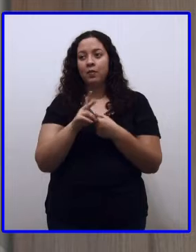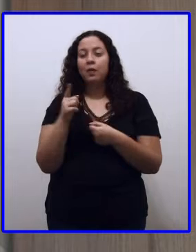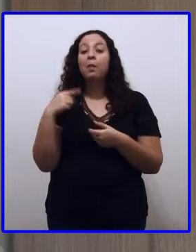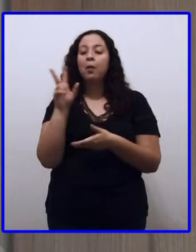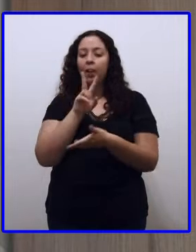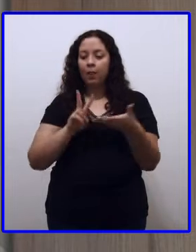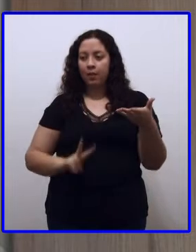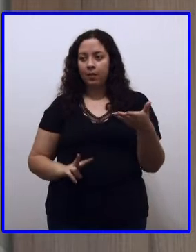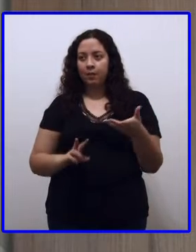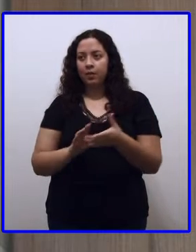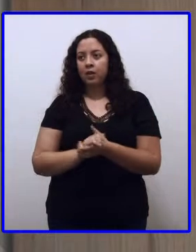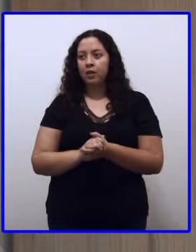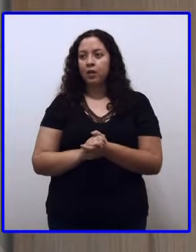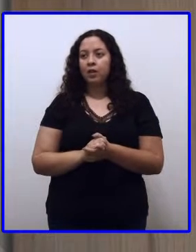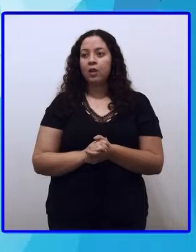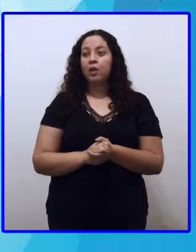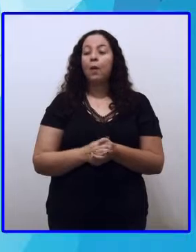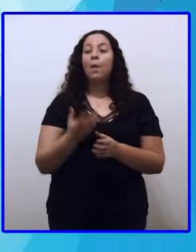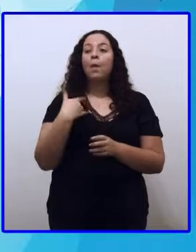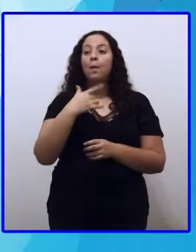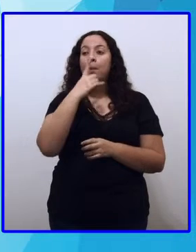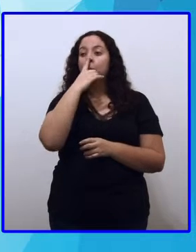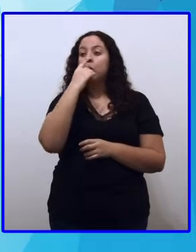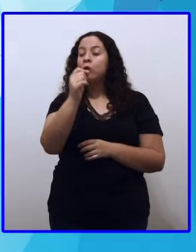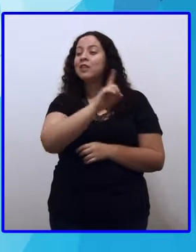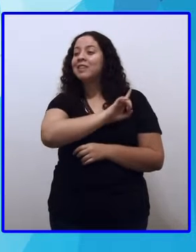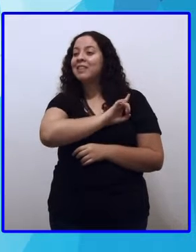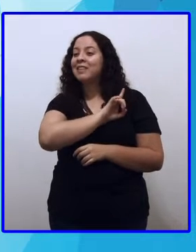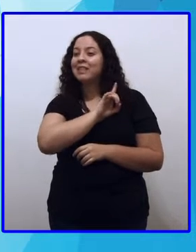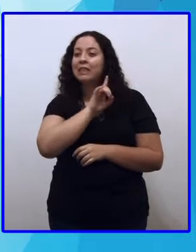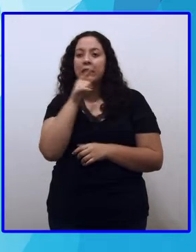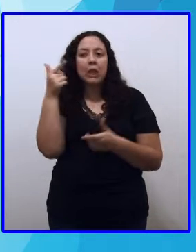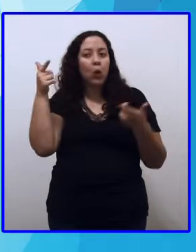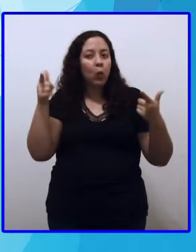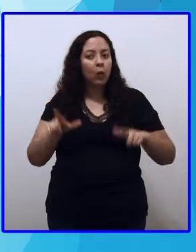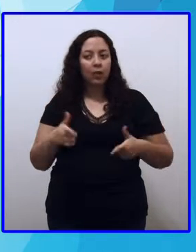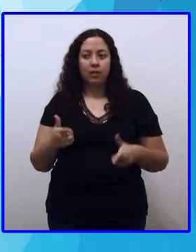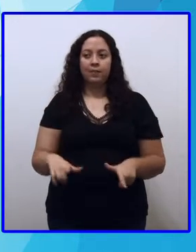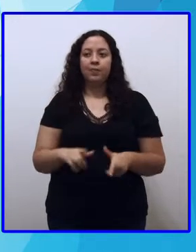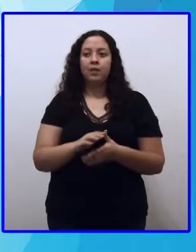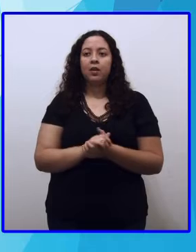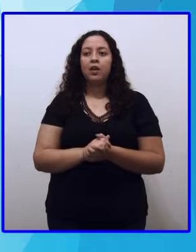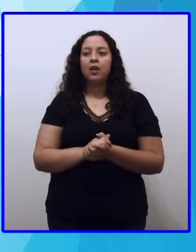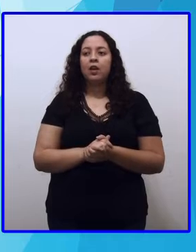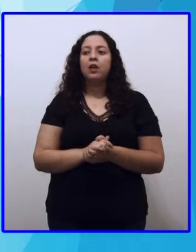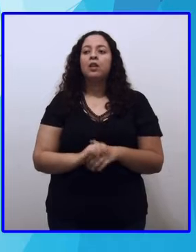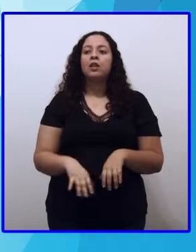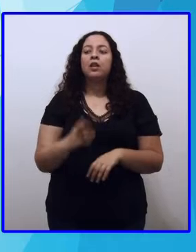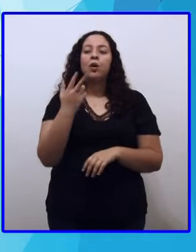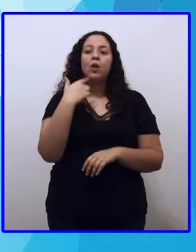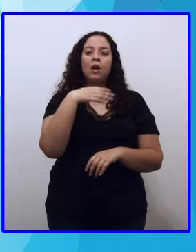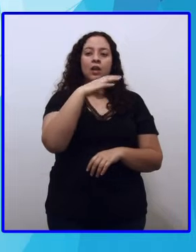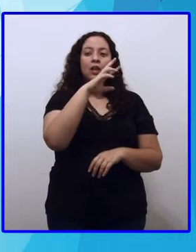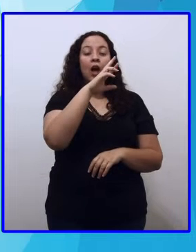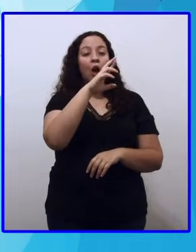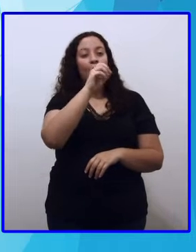Você pode ler pra gente? Sim, ó. Bruxas não existem. A crônica de Moacir e Silar usa a crendice popular para